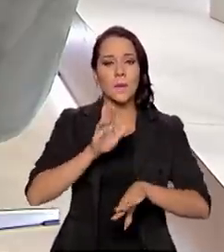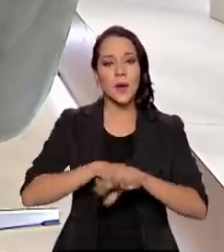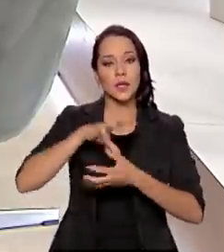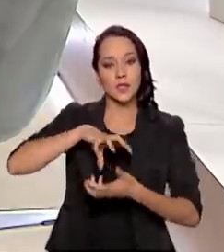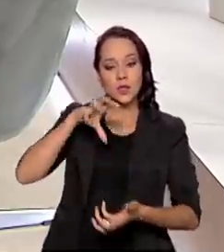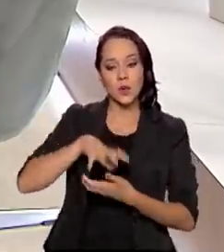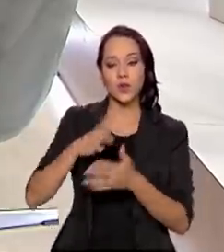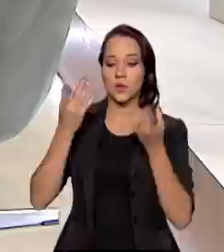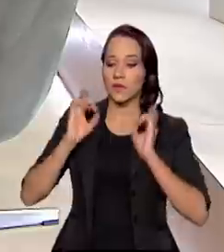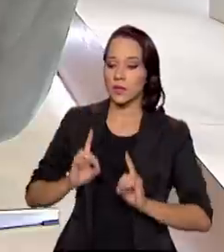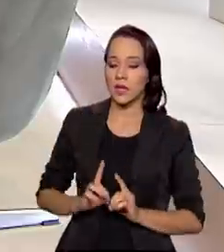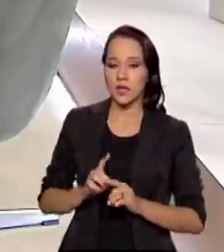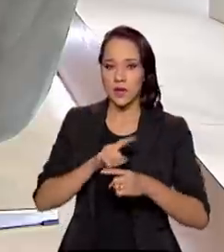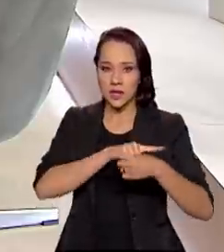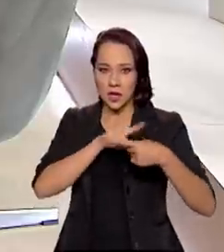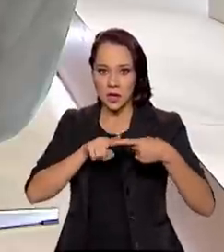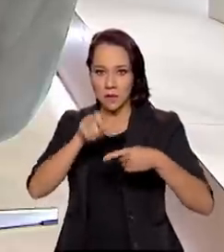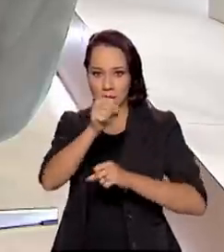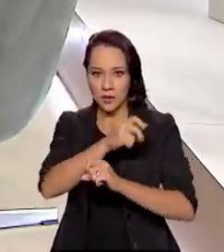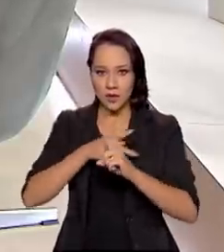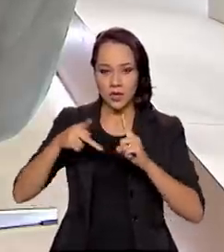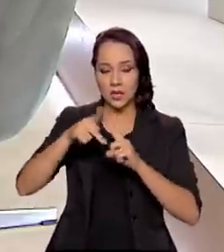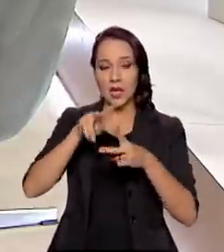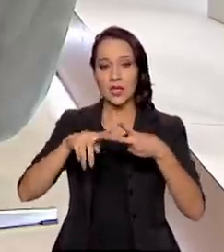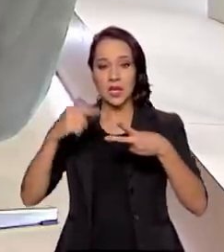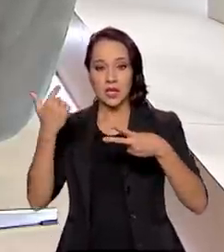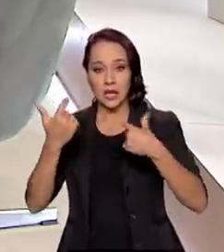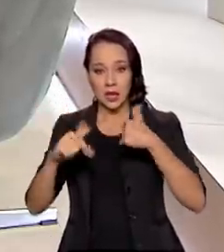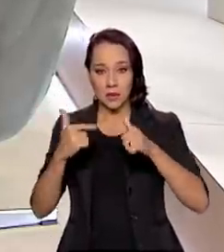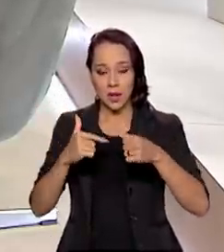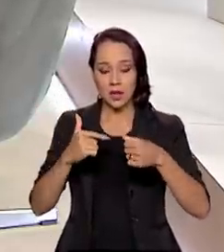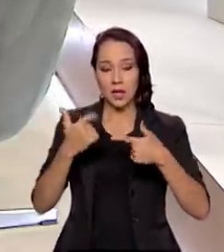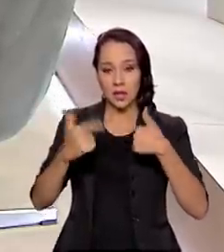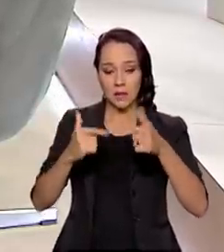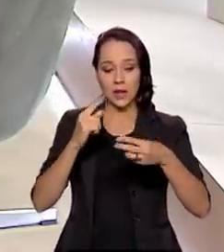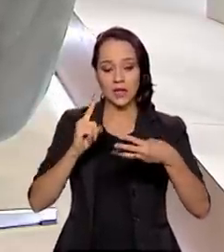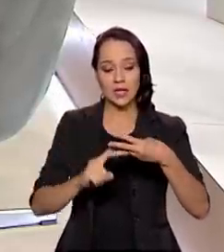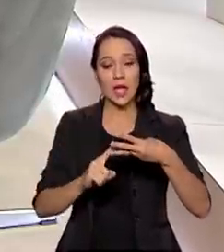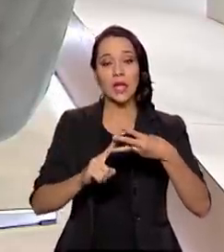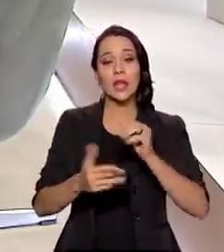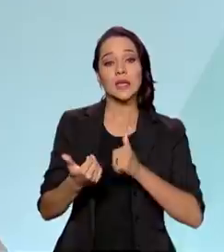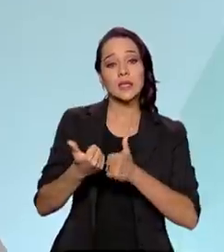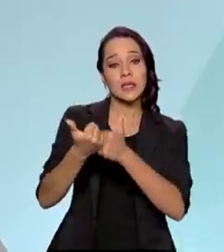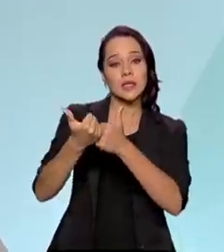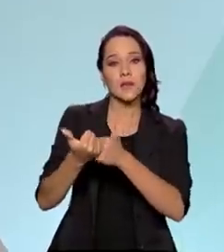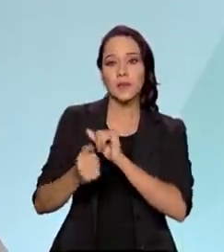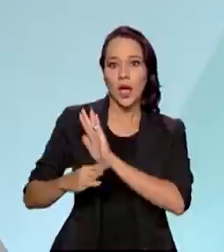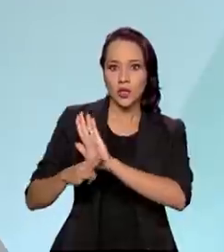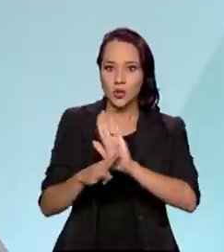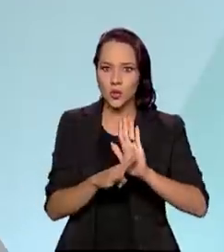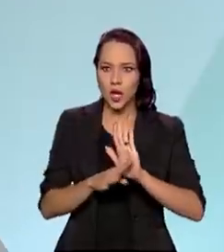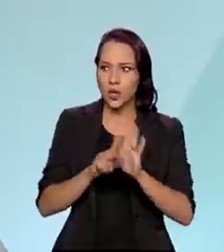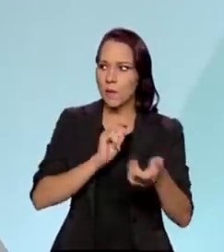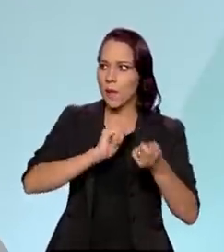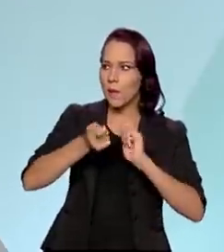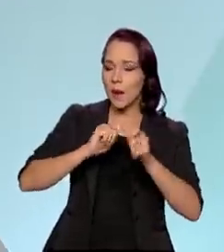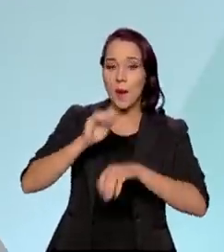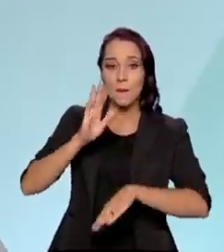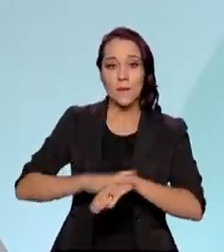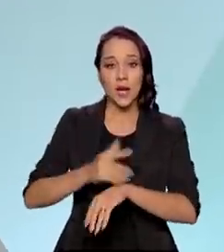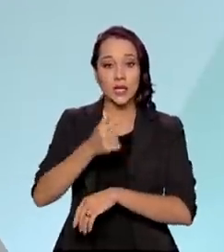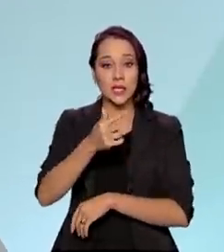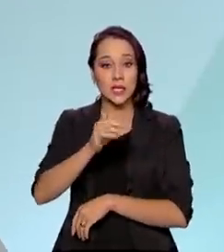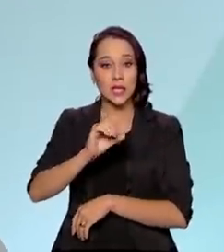três plataformas, tanto na previdenciária, na trabalhista e na assistencial, atendendo num total de comando de pagamento mais de